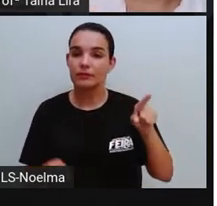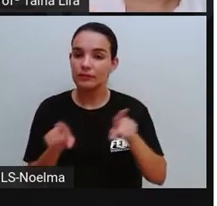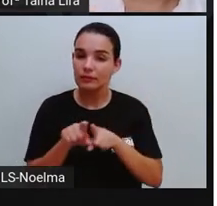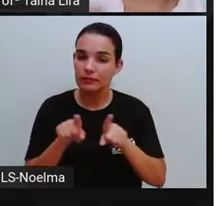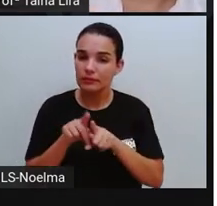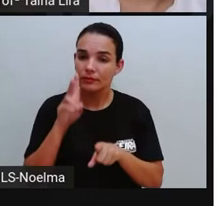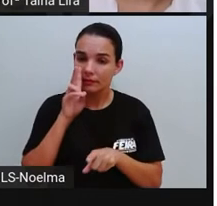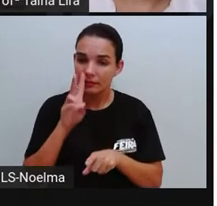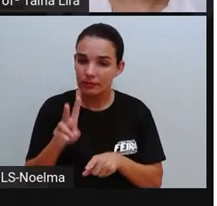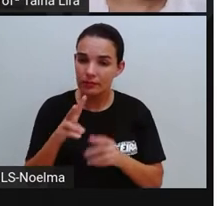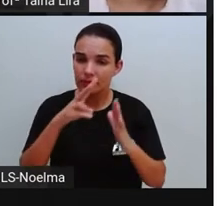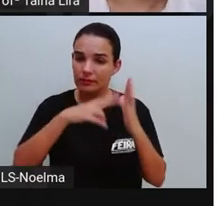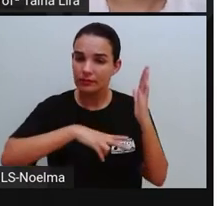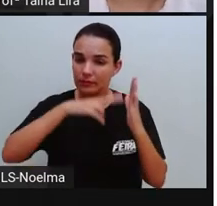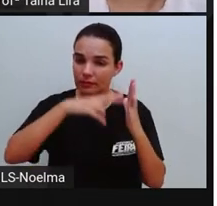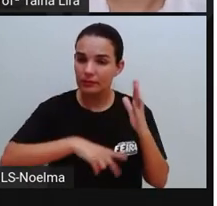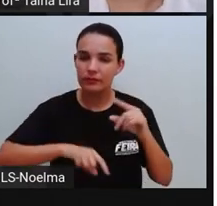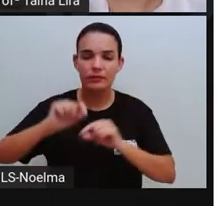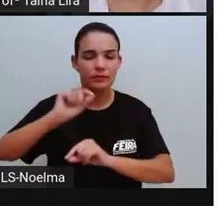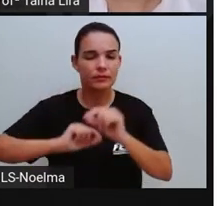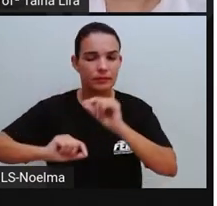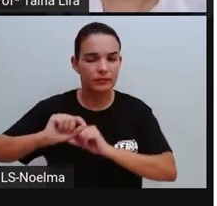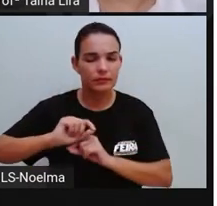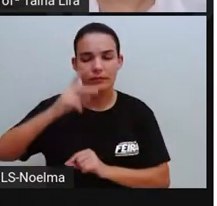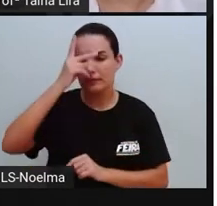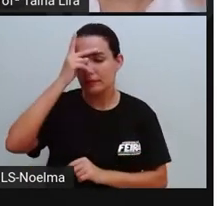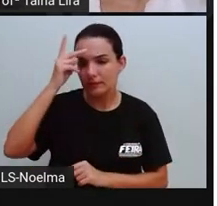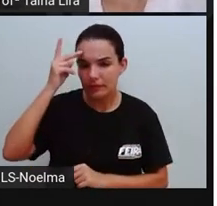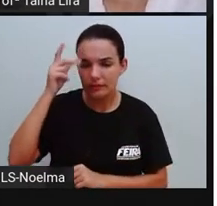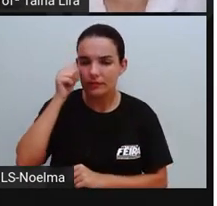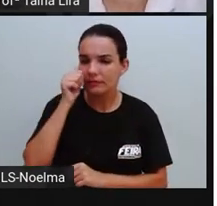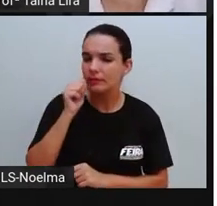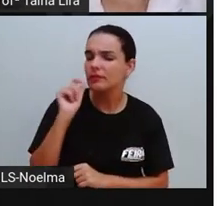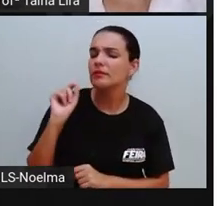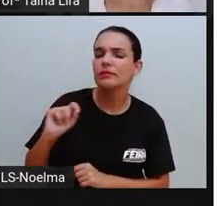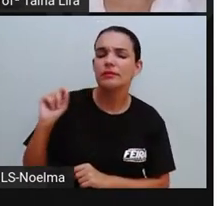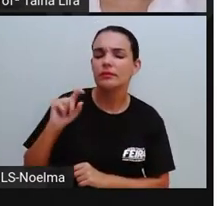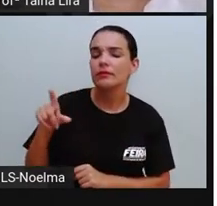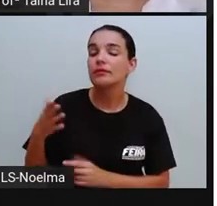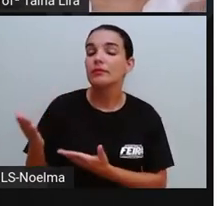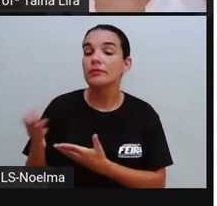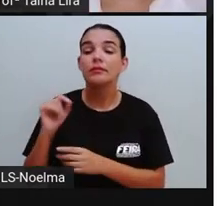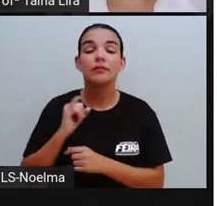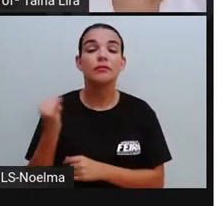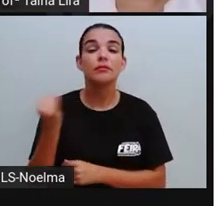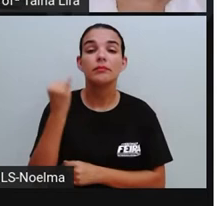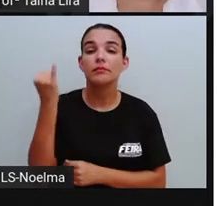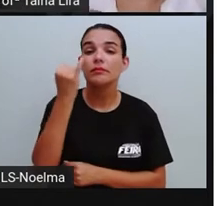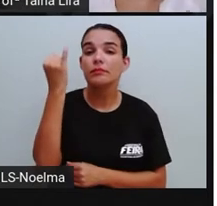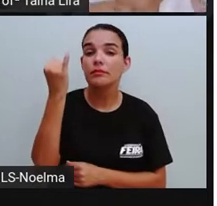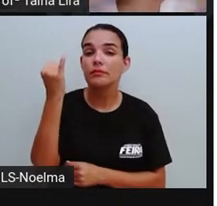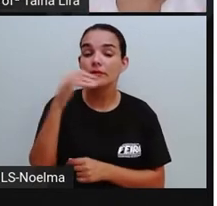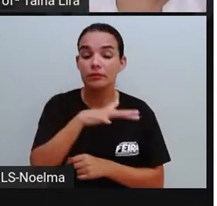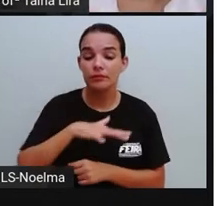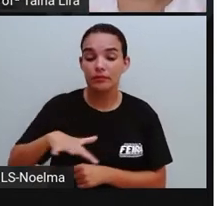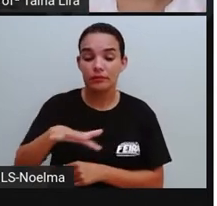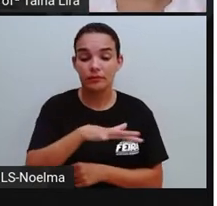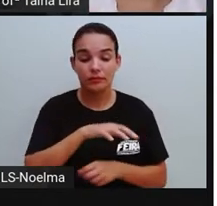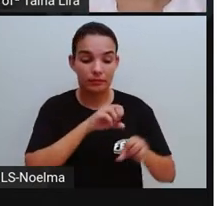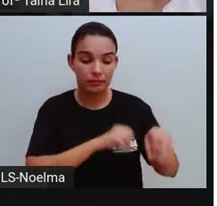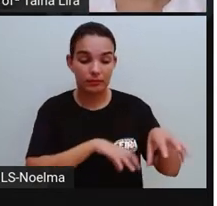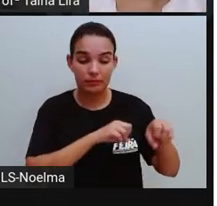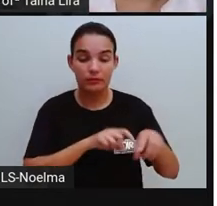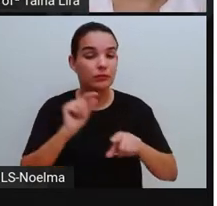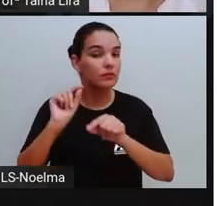Malala, sobre quem é Malala, não quem foi, quem é Malala. A importância de Malala para a educação, que ela é um símbolo da